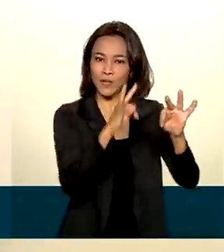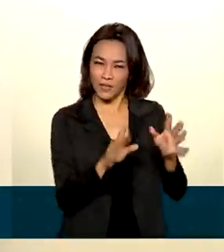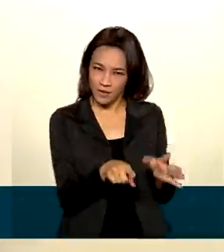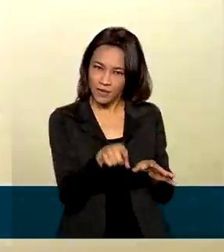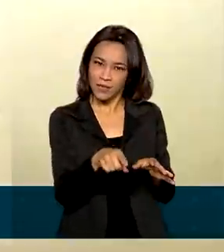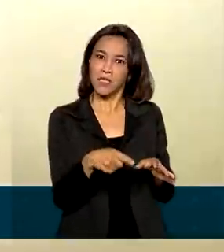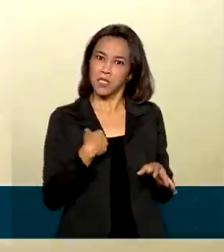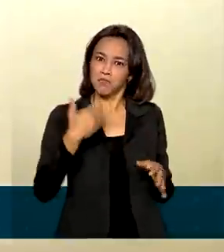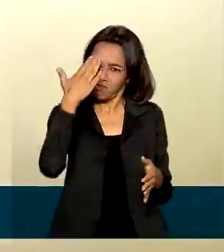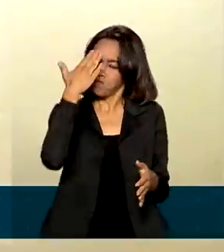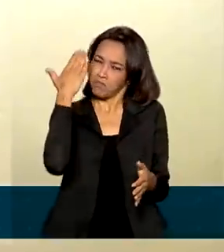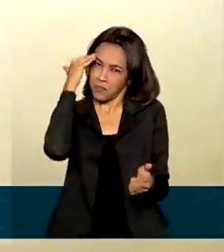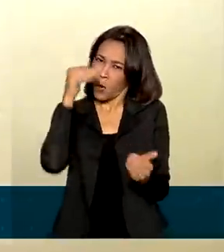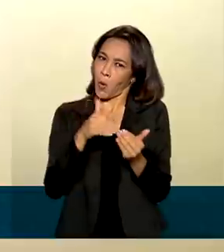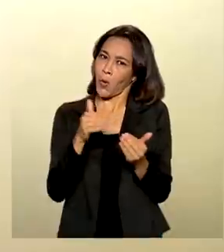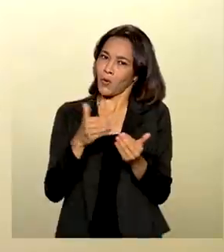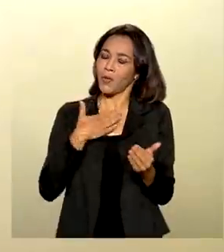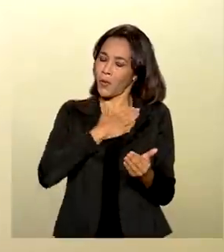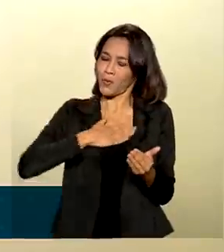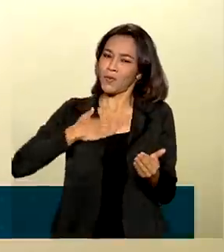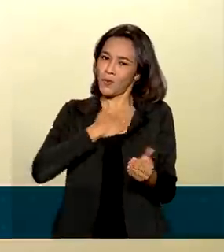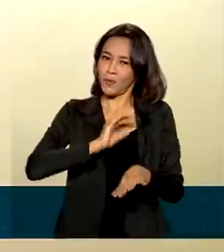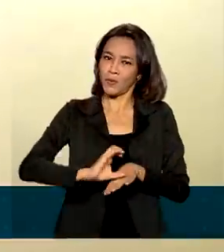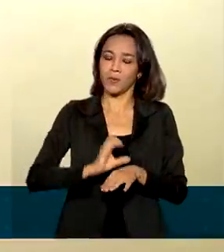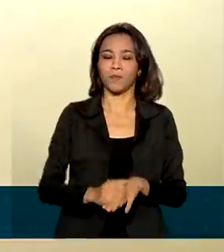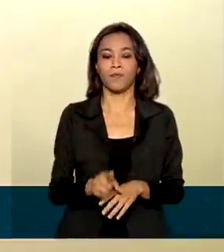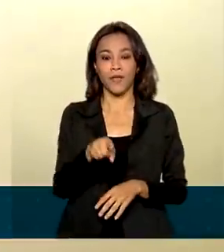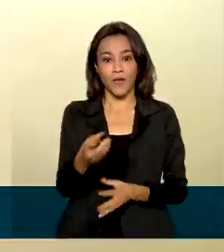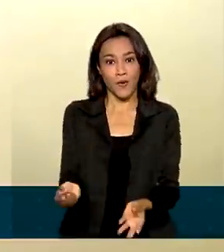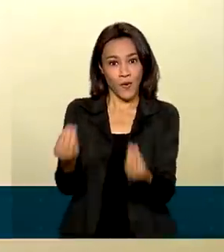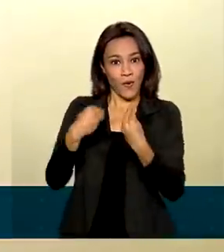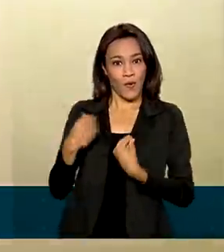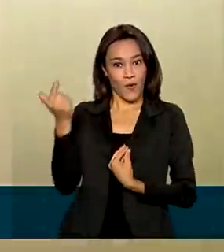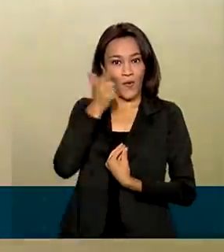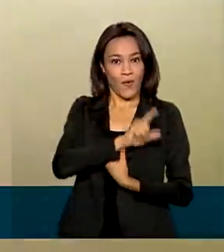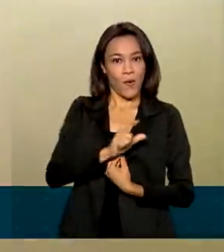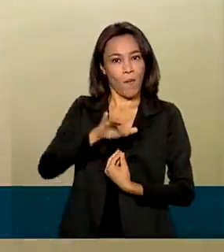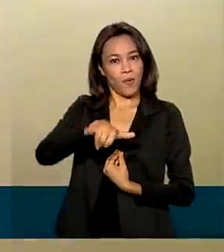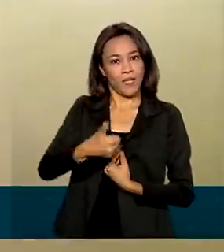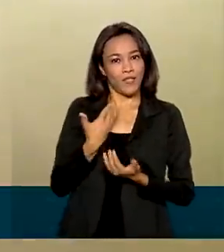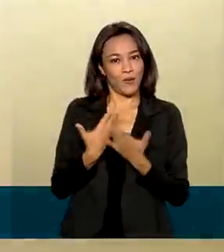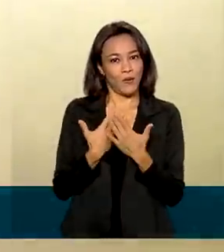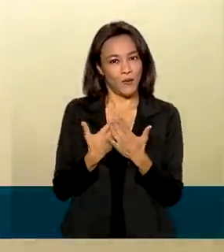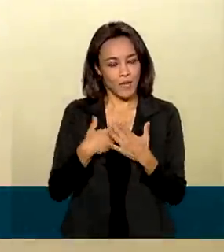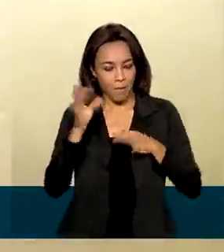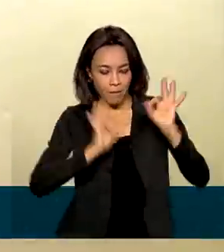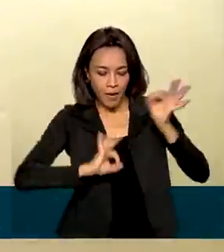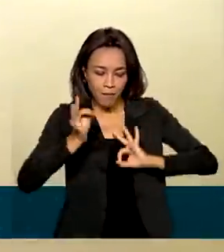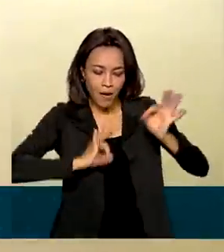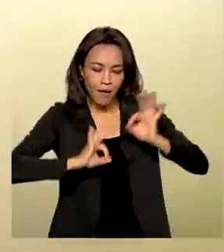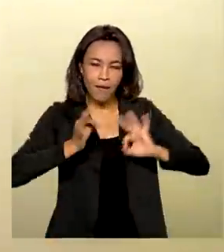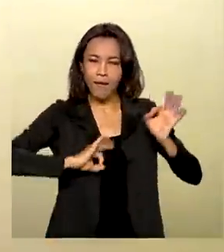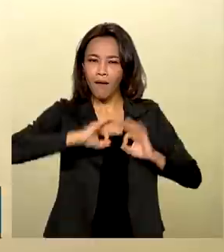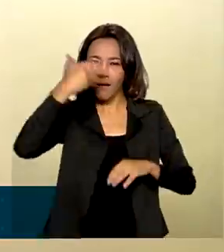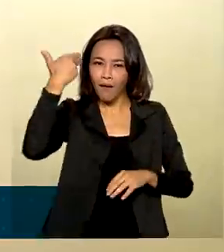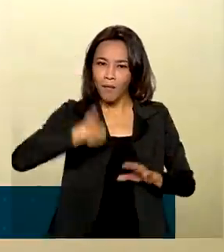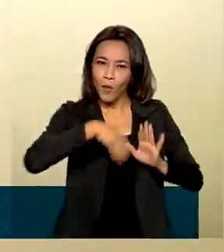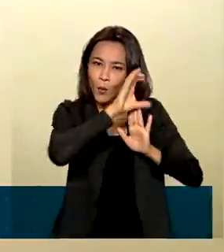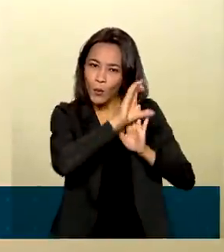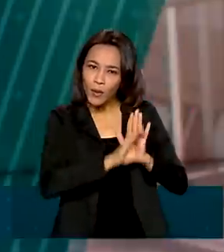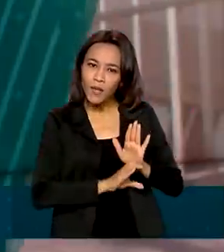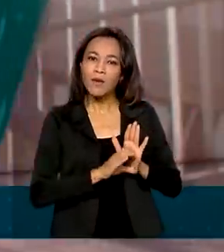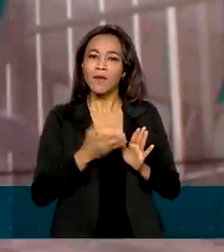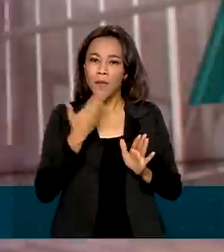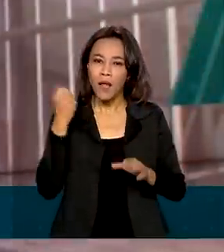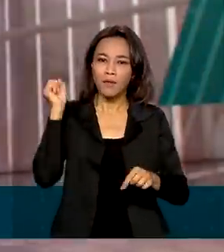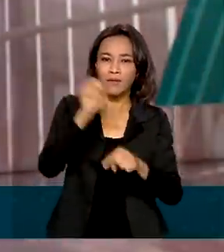iniciativa. Ganhamos essa oportunidade de estudar, ampliar o nosso currículo e nos preparar melhor para o mercado de trabalho.